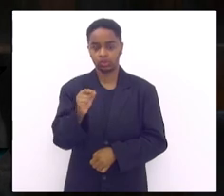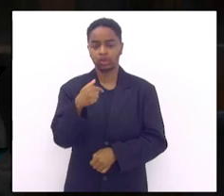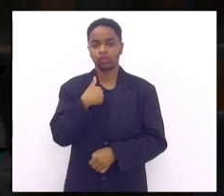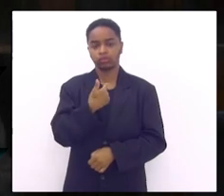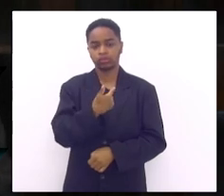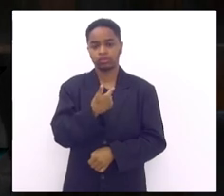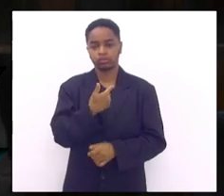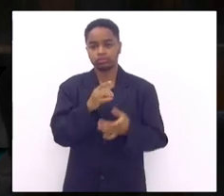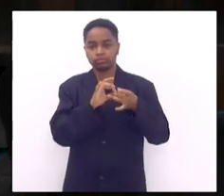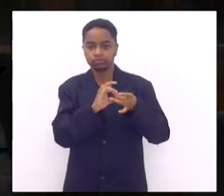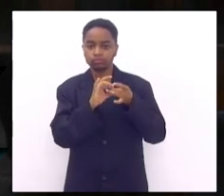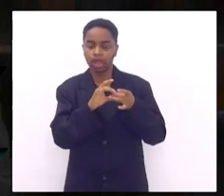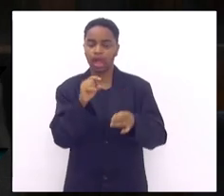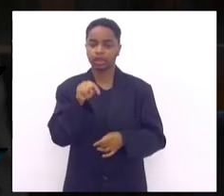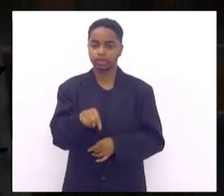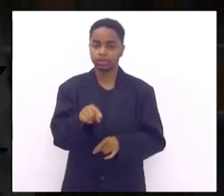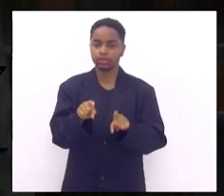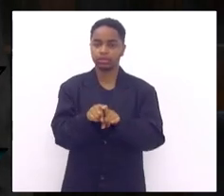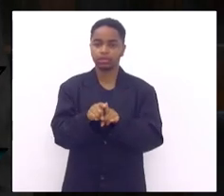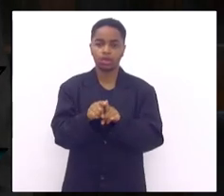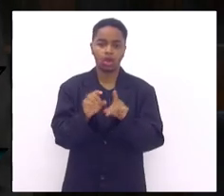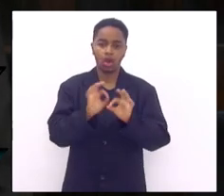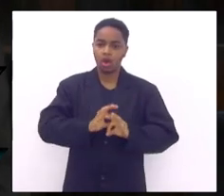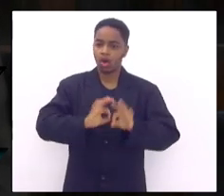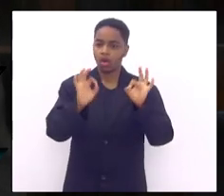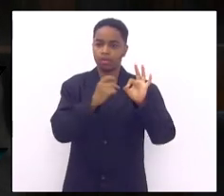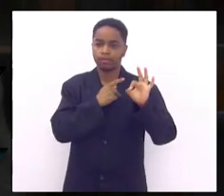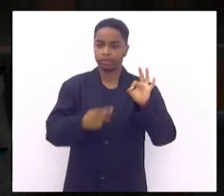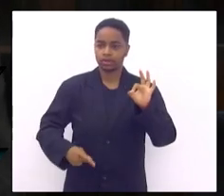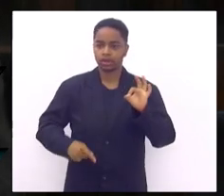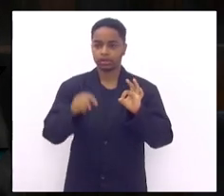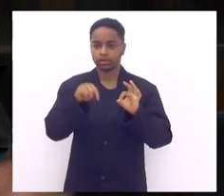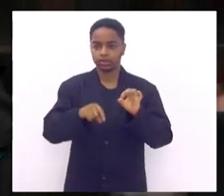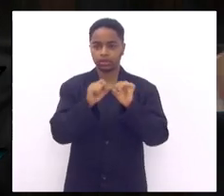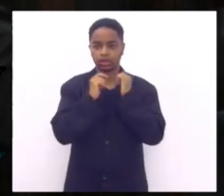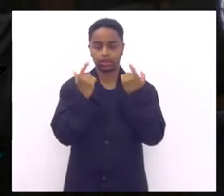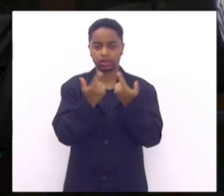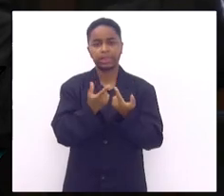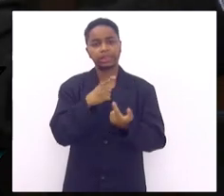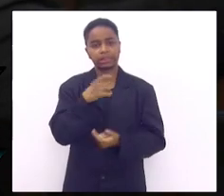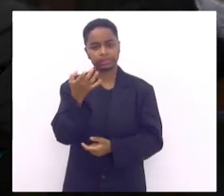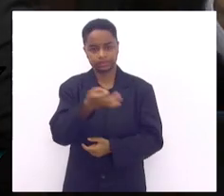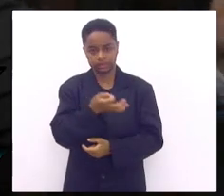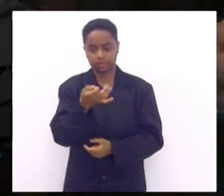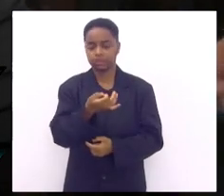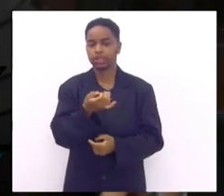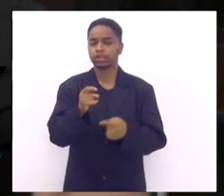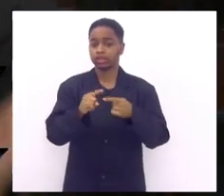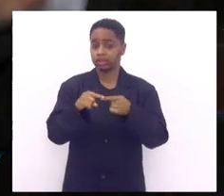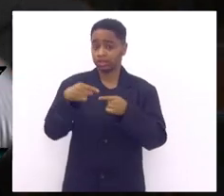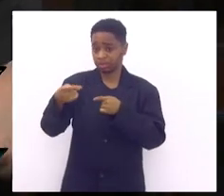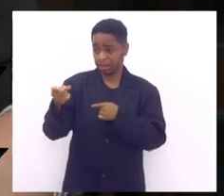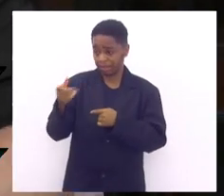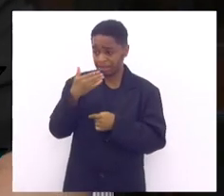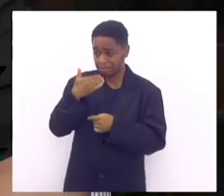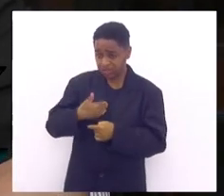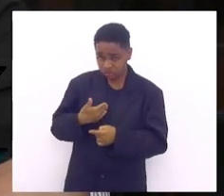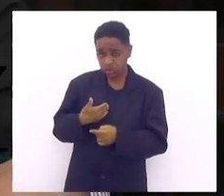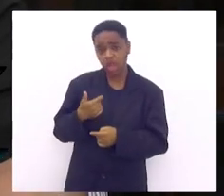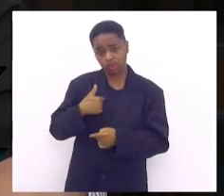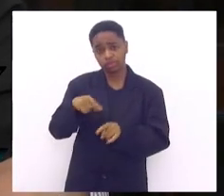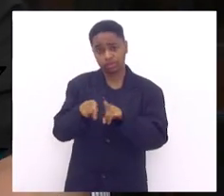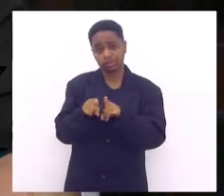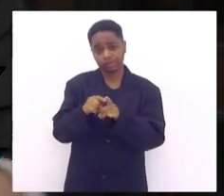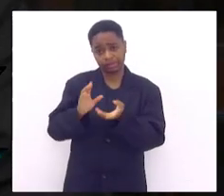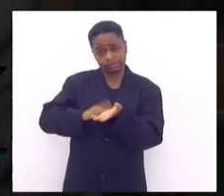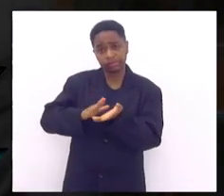aqui na casa um grande parceiro um excelente presidente aqui da casa que com certeza depois dessa cobrada aqui que eu estou aqui para ser cobrado